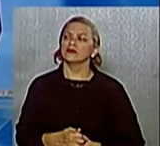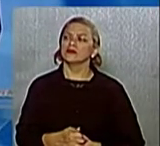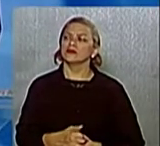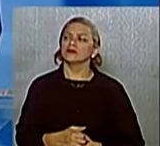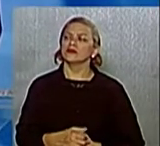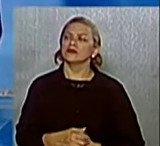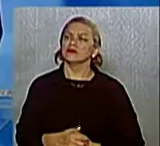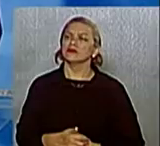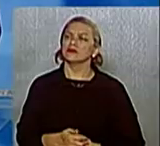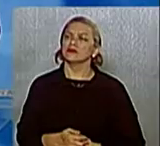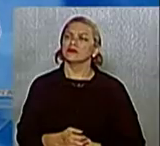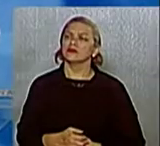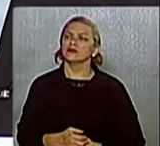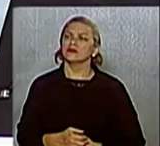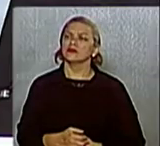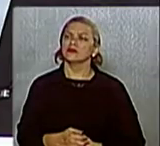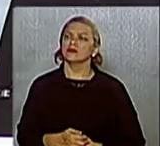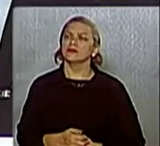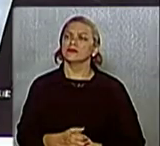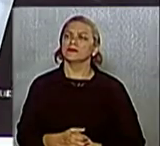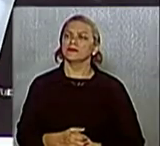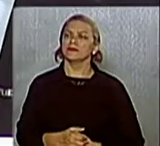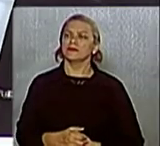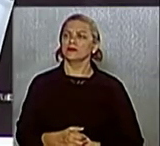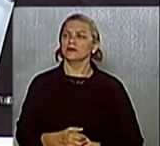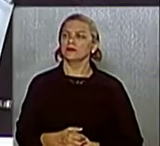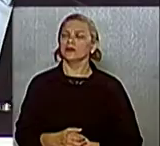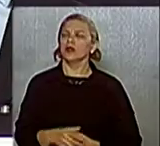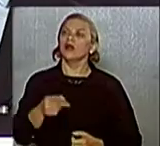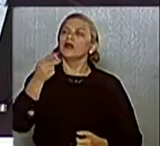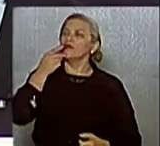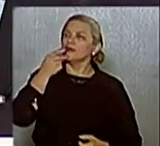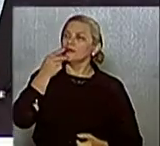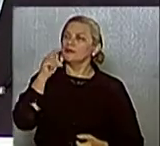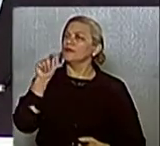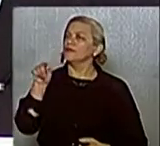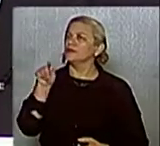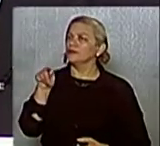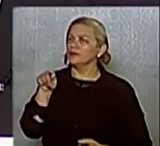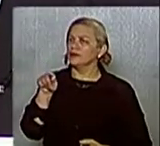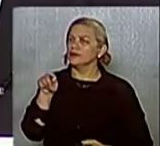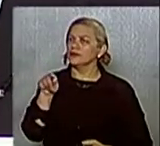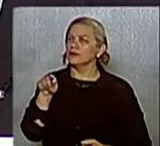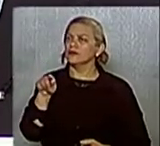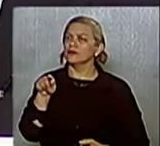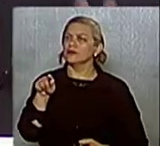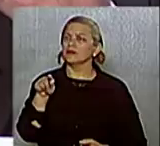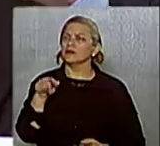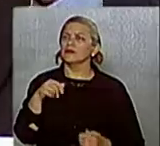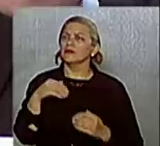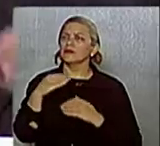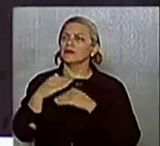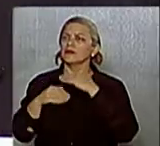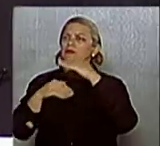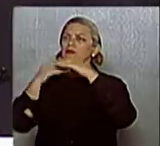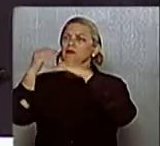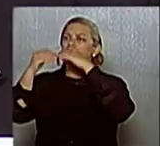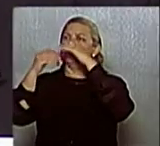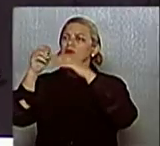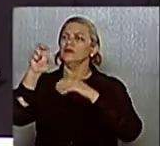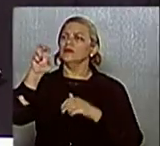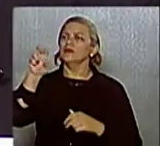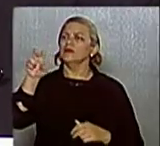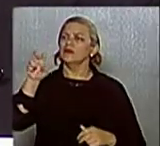resposta do candidato Júnior Filipe. Olha, eu quero dizer a você, Argos, que nós construímos cinco